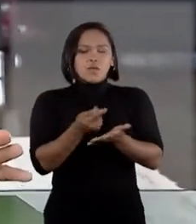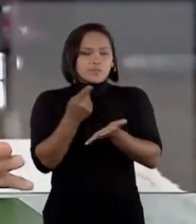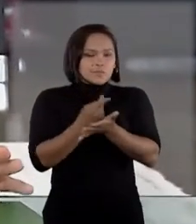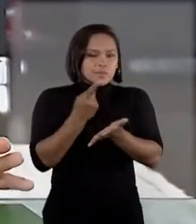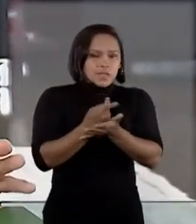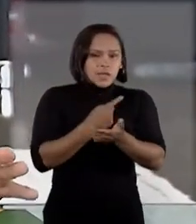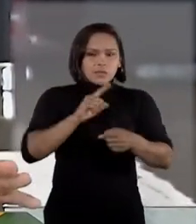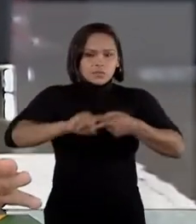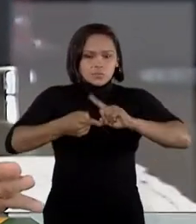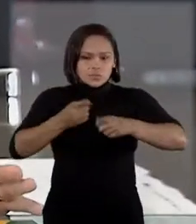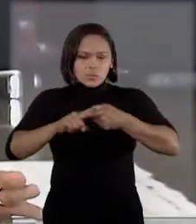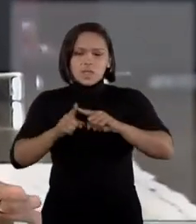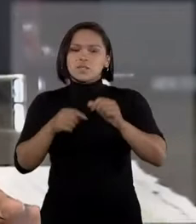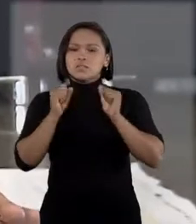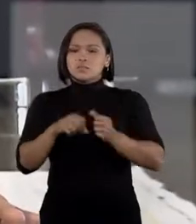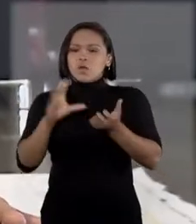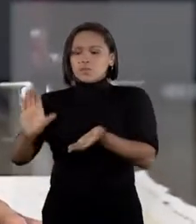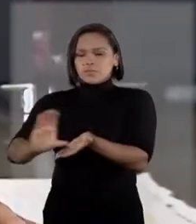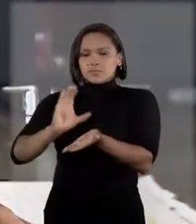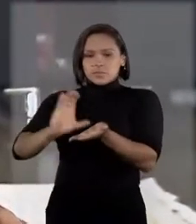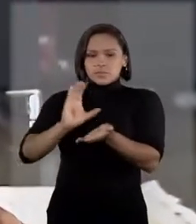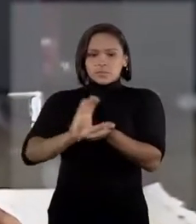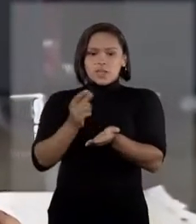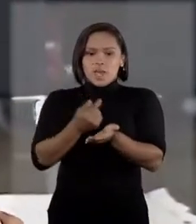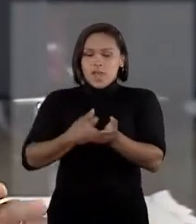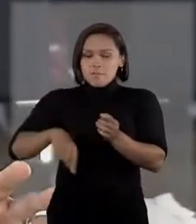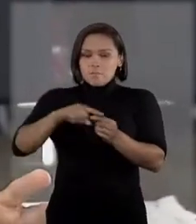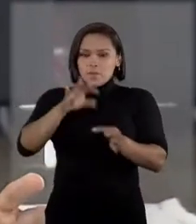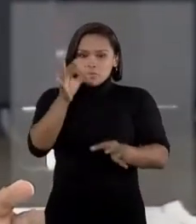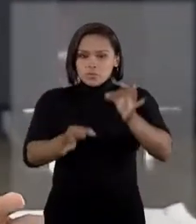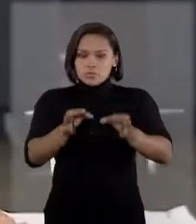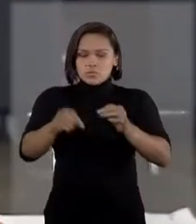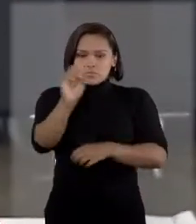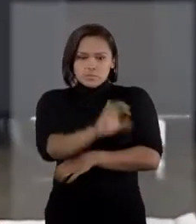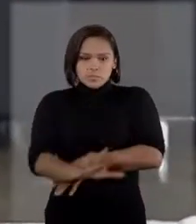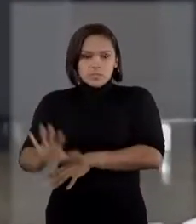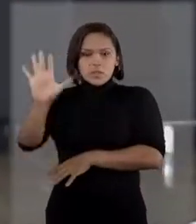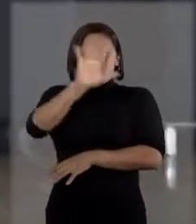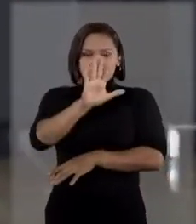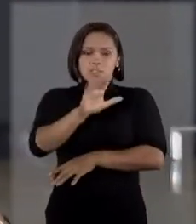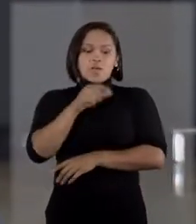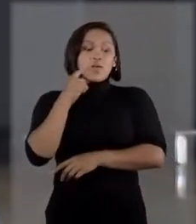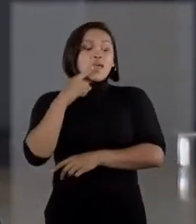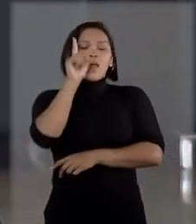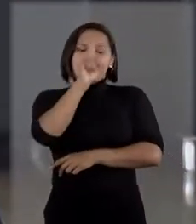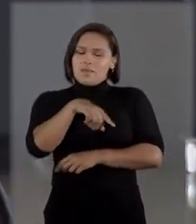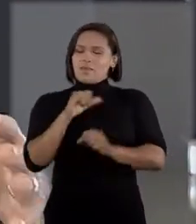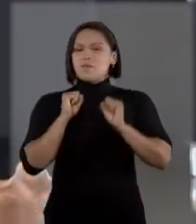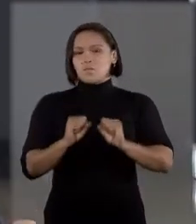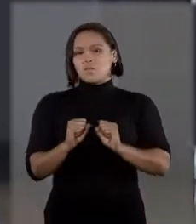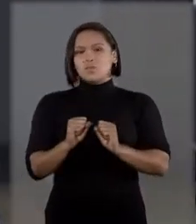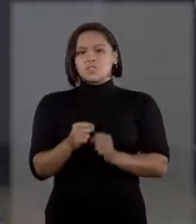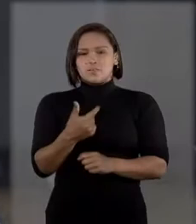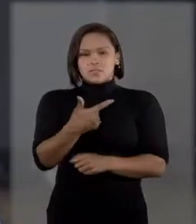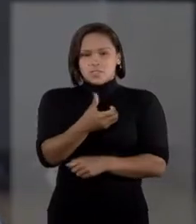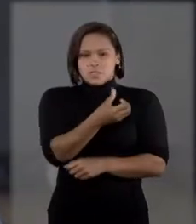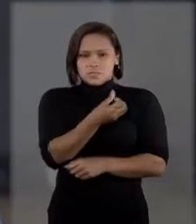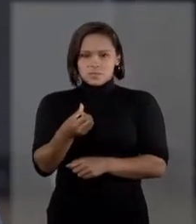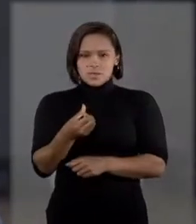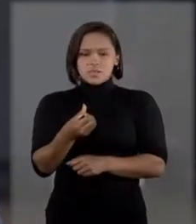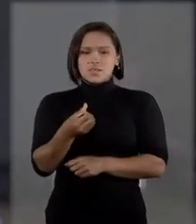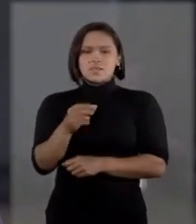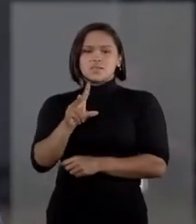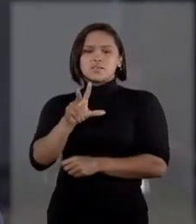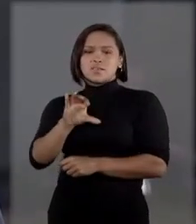bens sujeitos à recuperação submetem-se ao juízo universal, que nesse caso compete à 26ª Vara